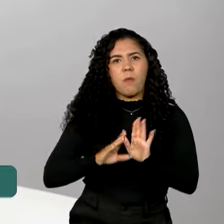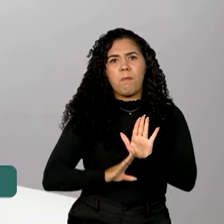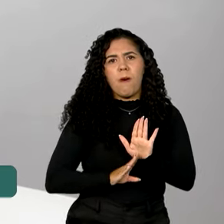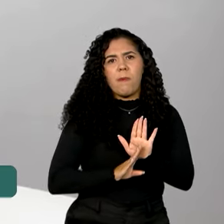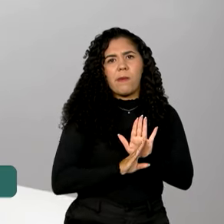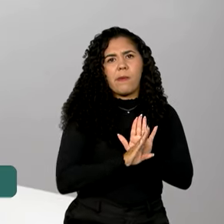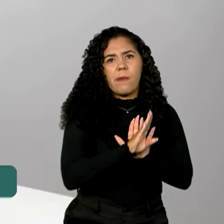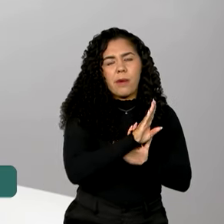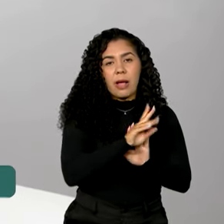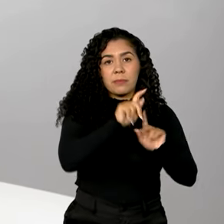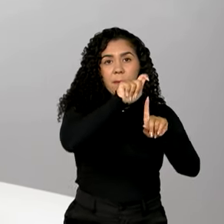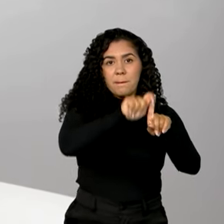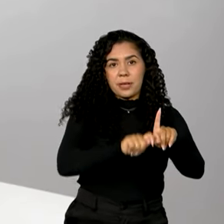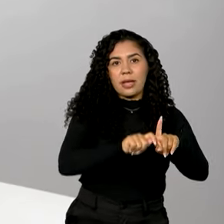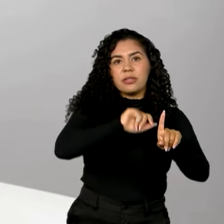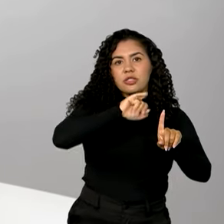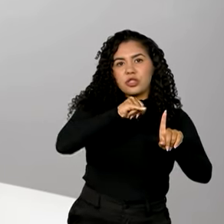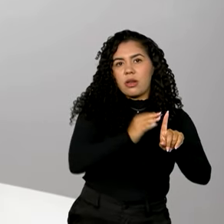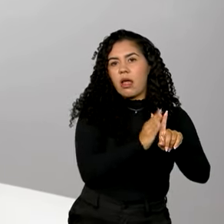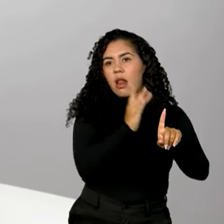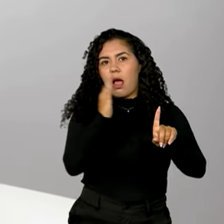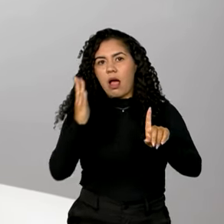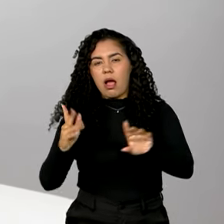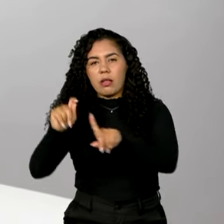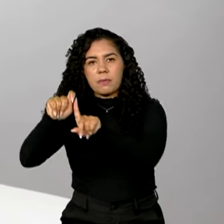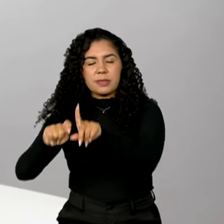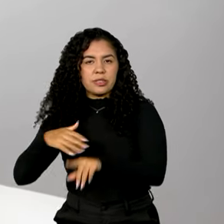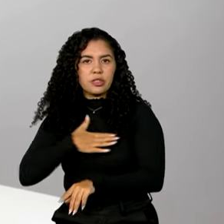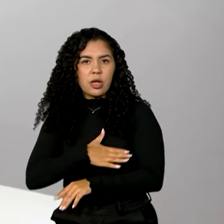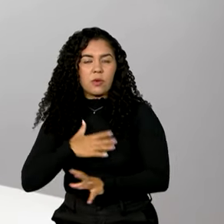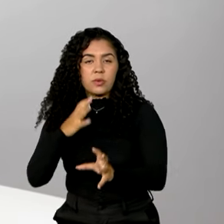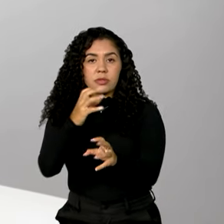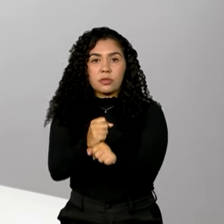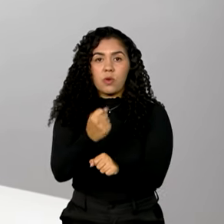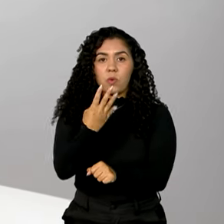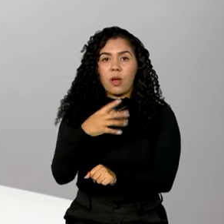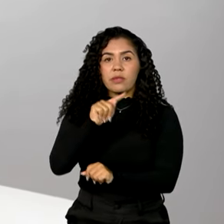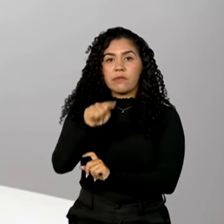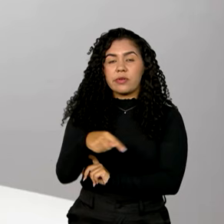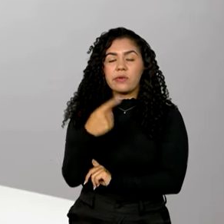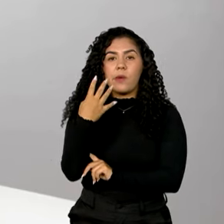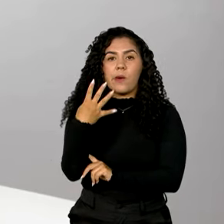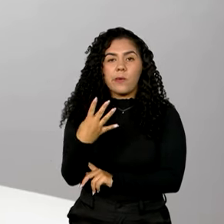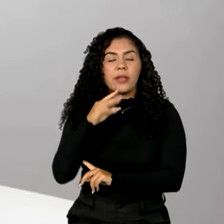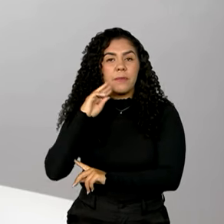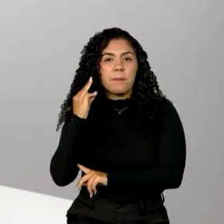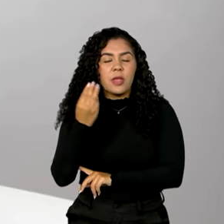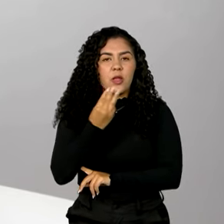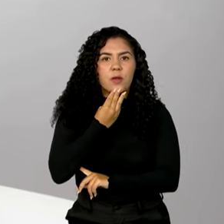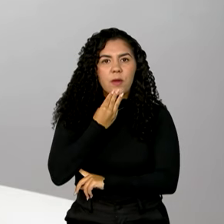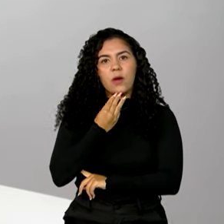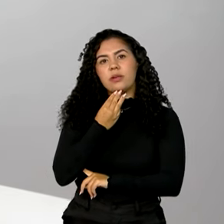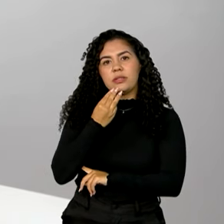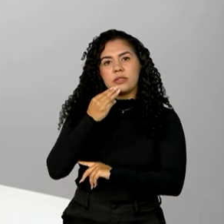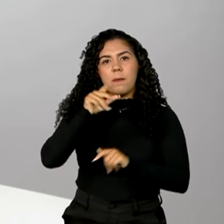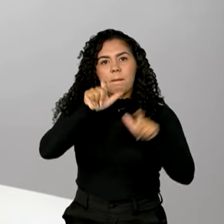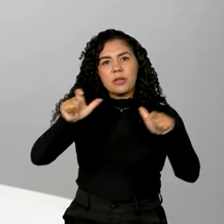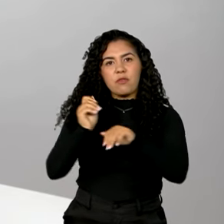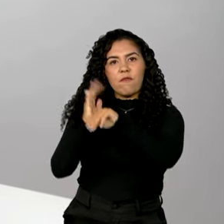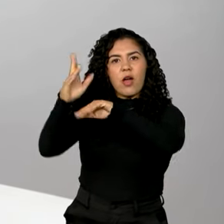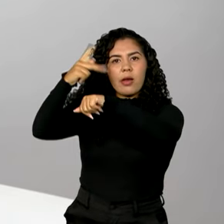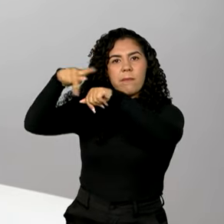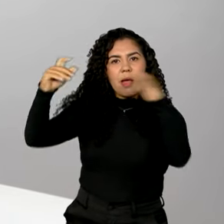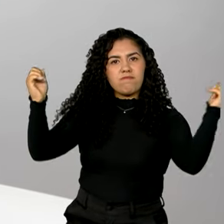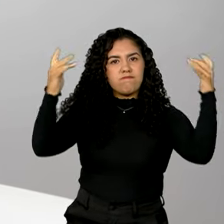nós recebemos aproximadamente 4,4 milhões de turistas internacionais aqui no Brasil. Isso representa um aumento de quase